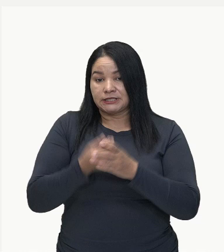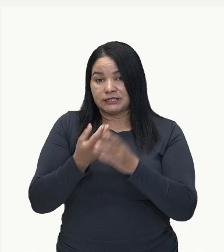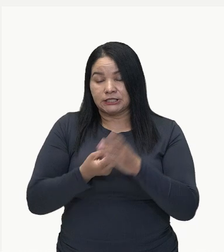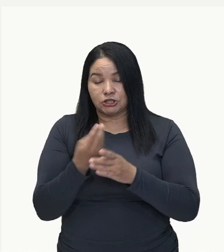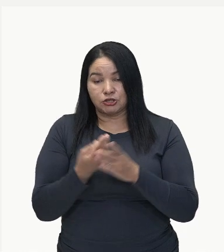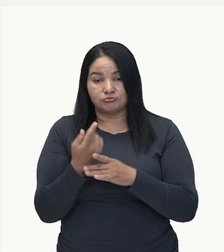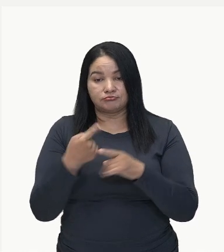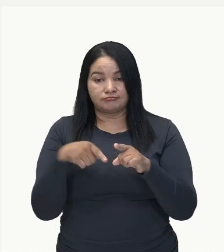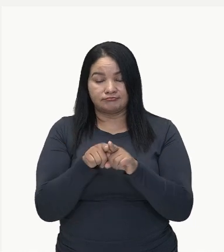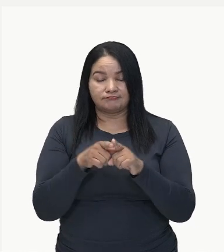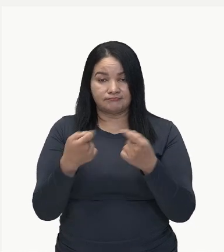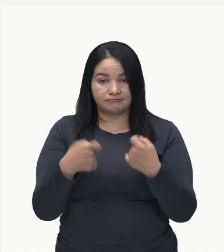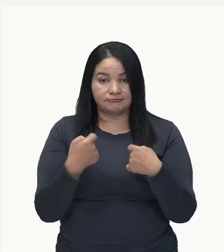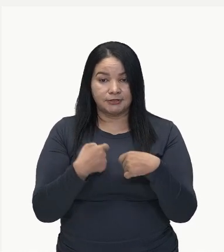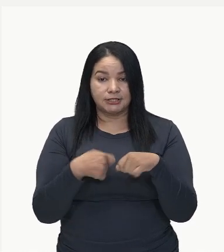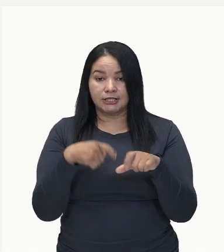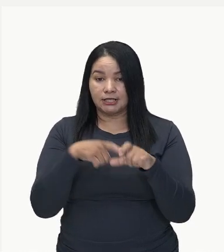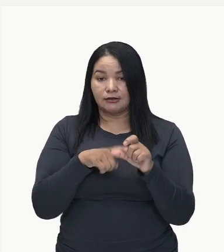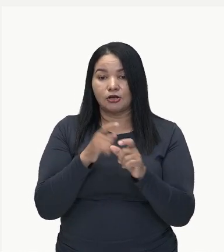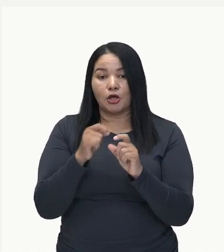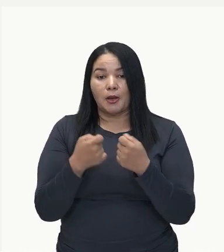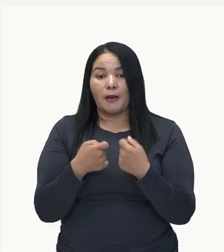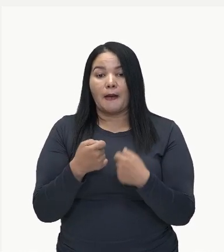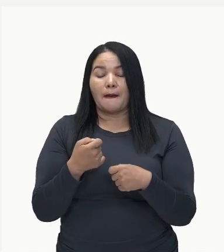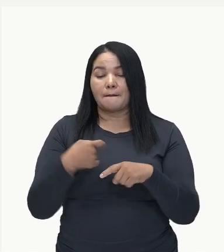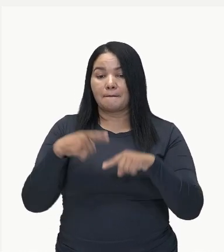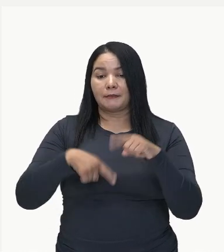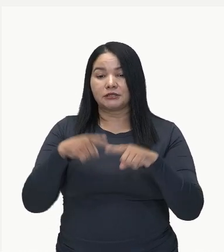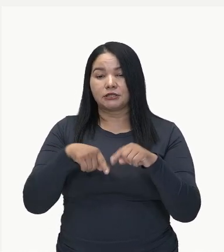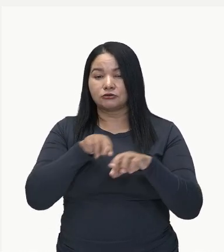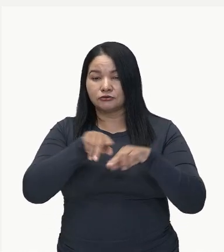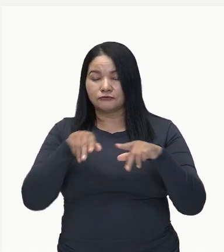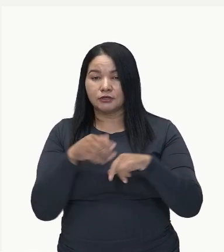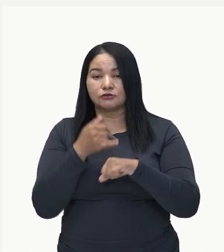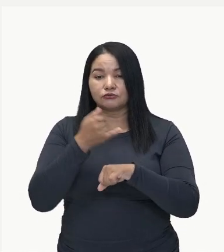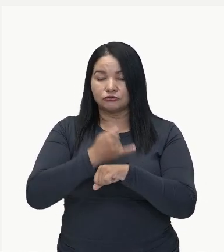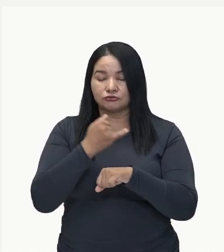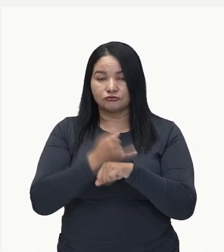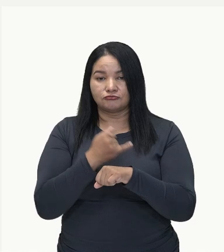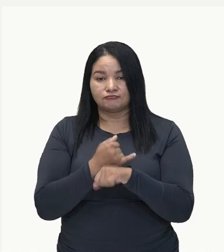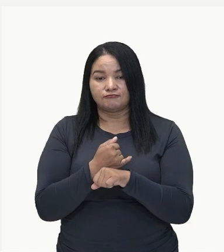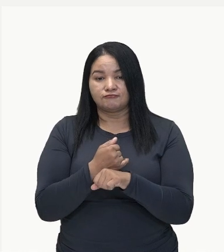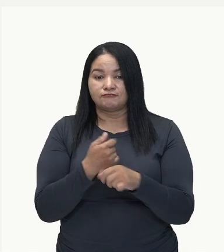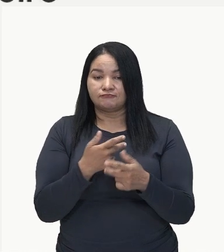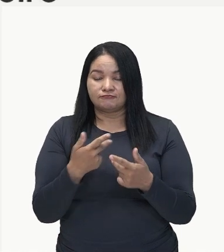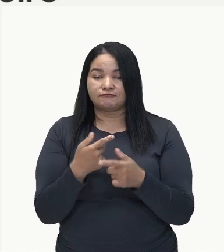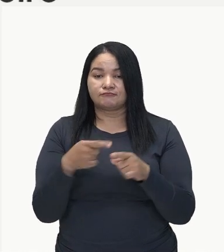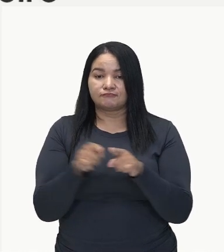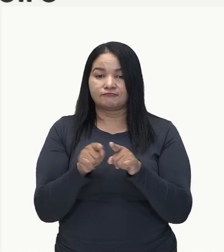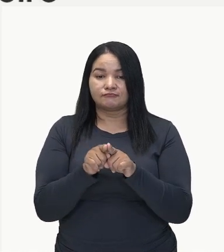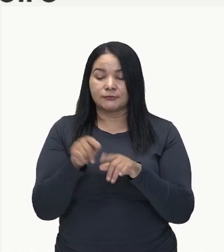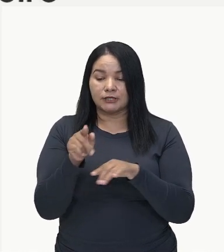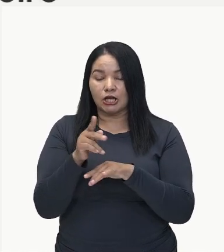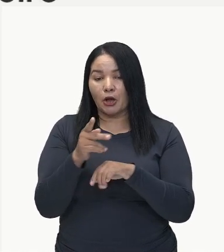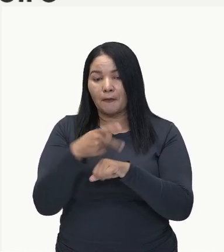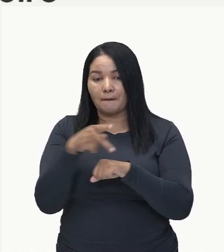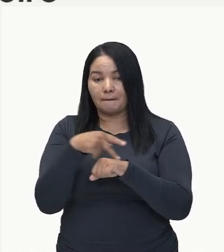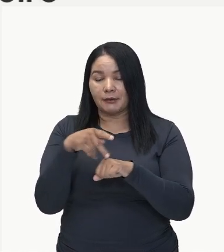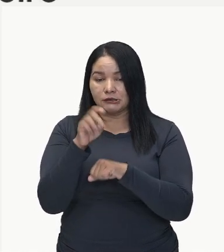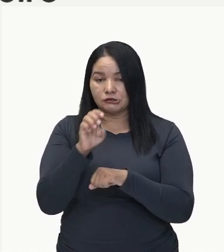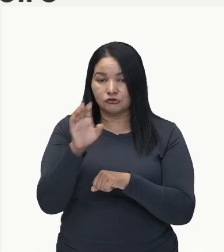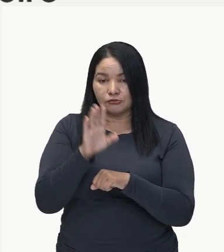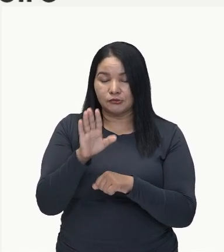-prima, precisam importar esse produto, a sua produção de aço acaba superando vários países europeus.